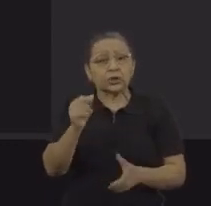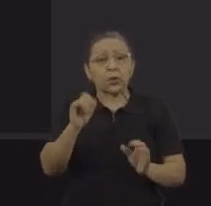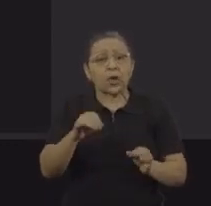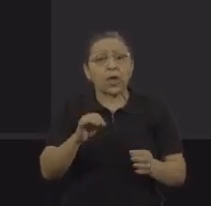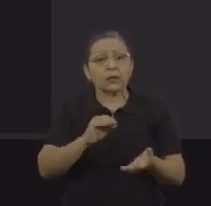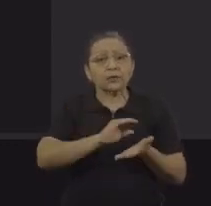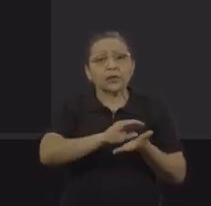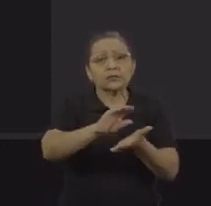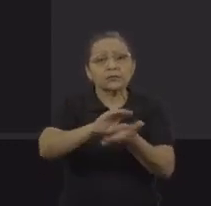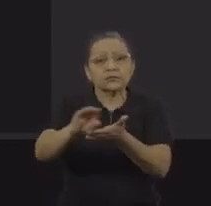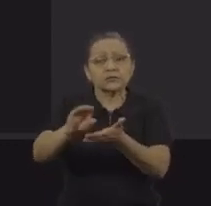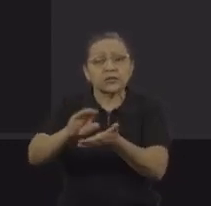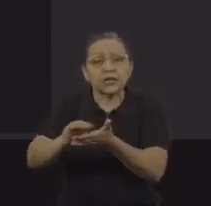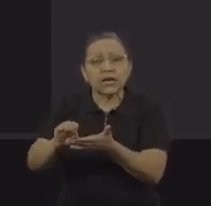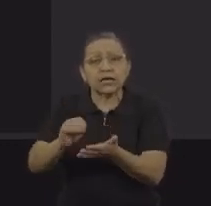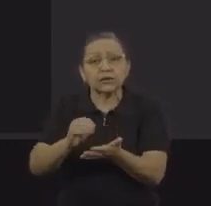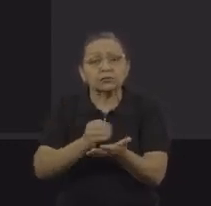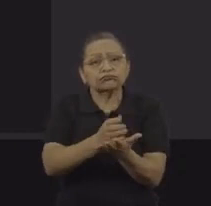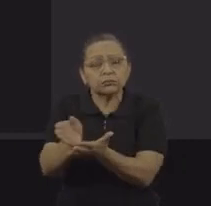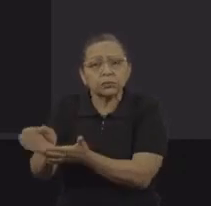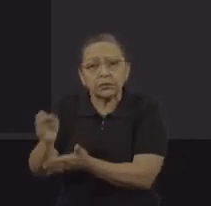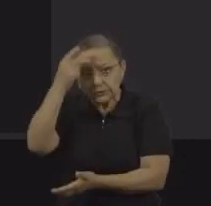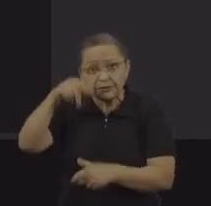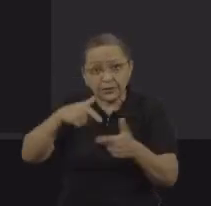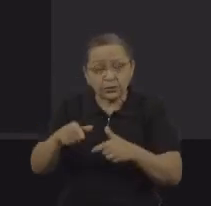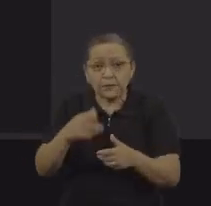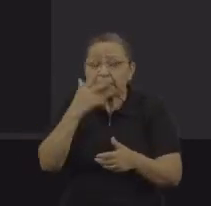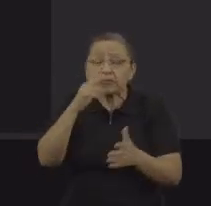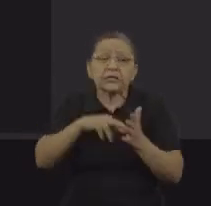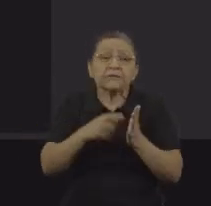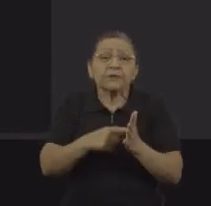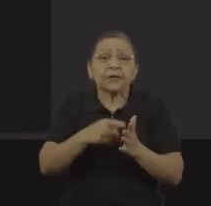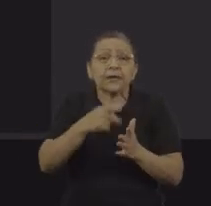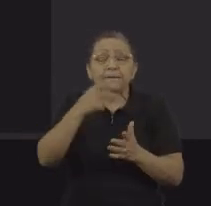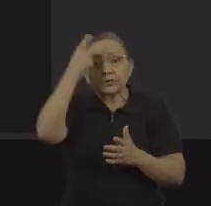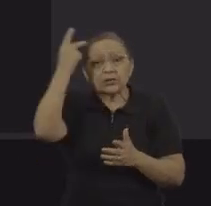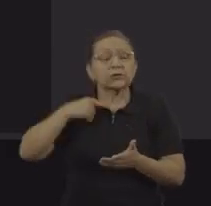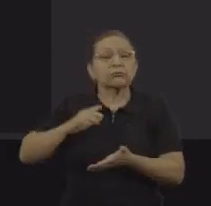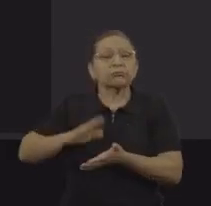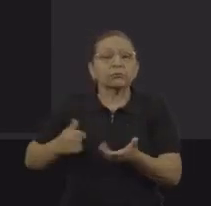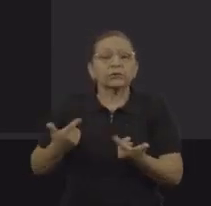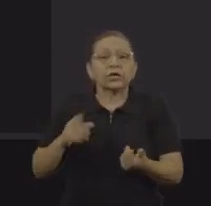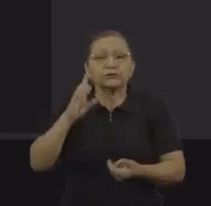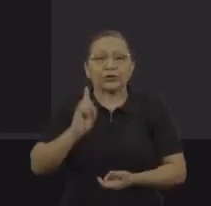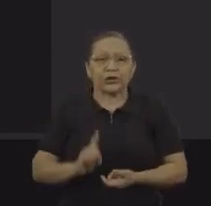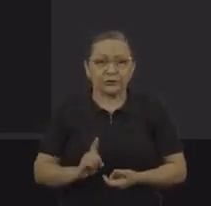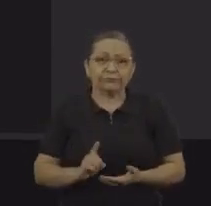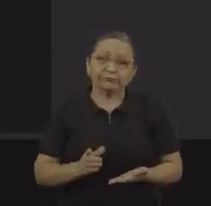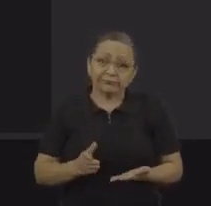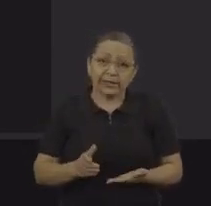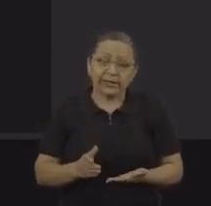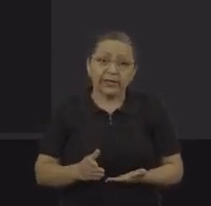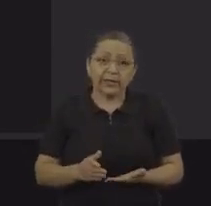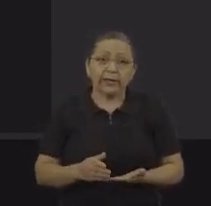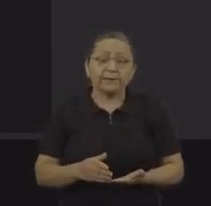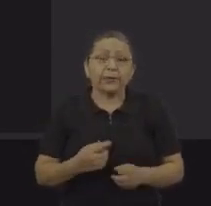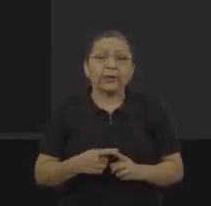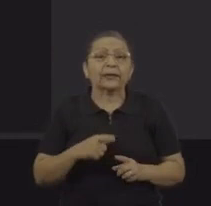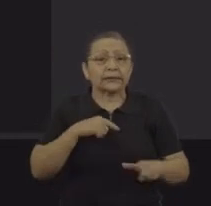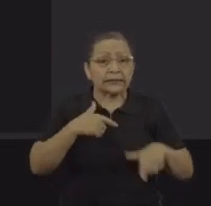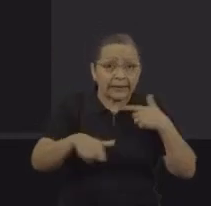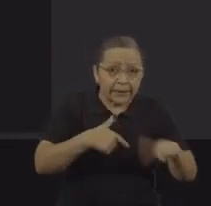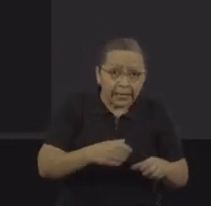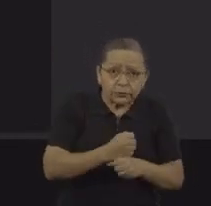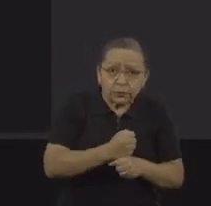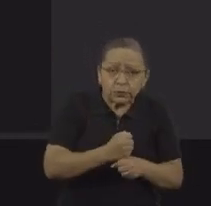esse trabalhador está sendo usurpado do seu direito, né? Quando ele está lá na frente de trabalho, não recebendo aquilo que lhe é devido, que é